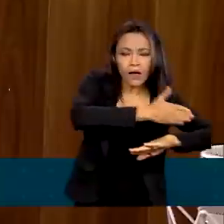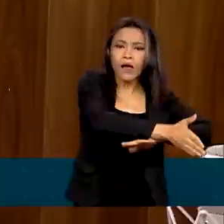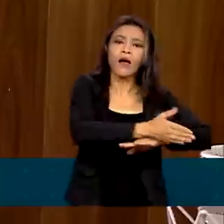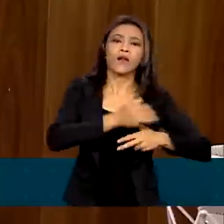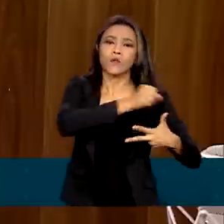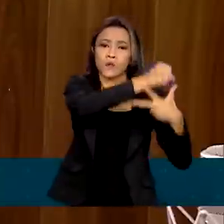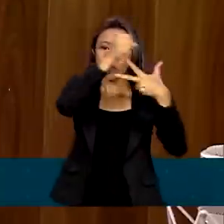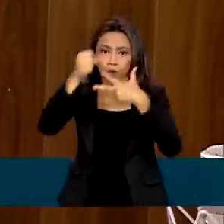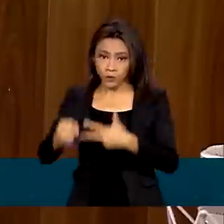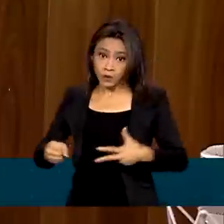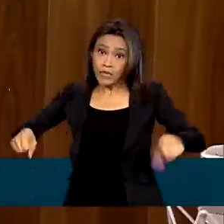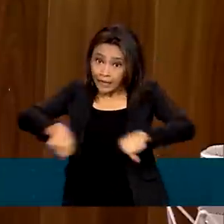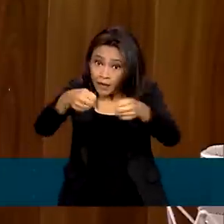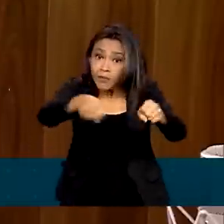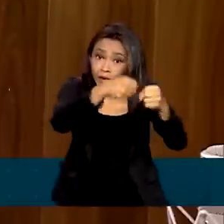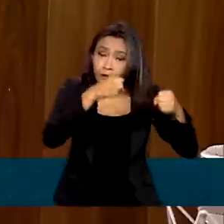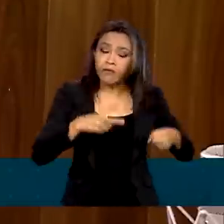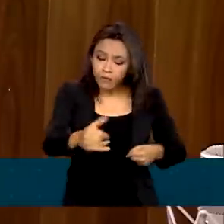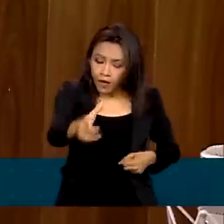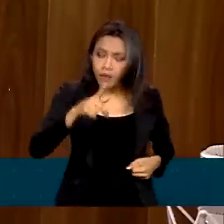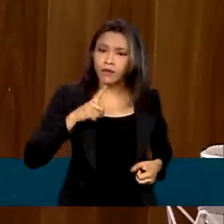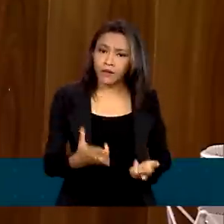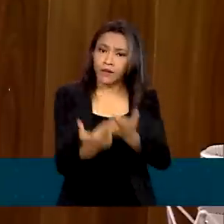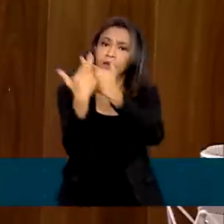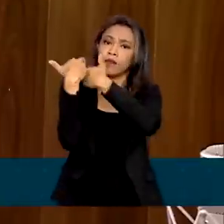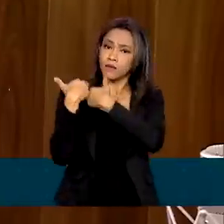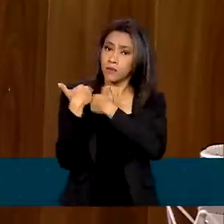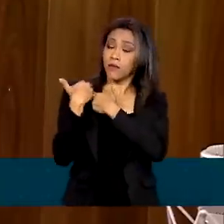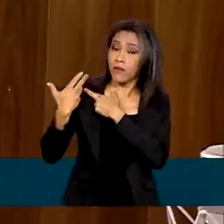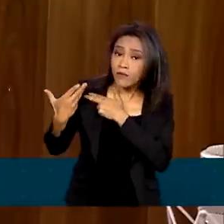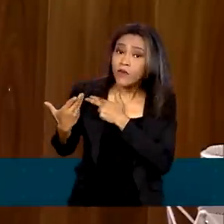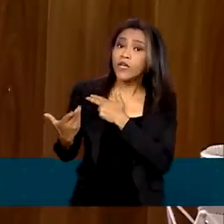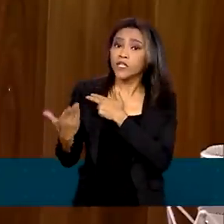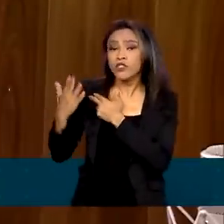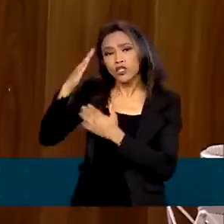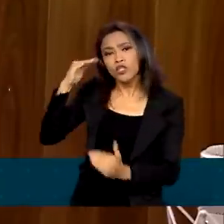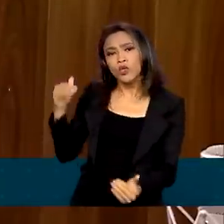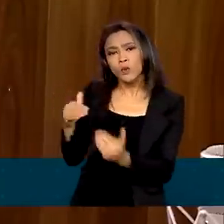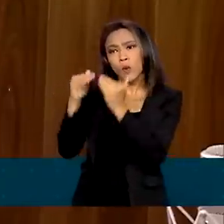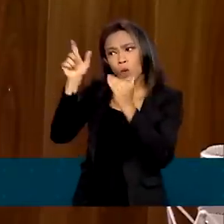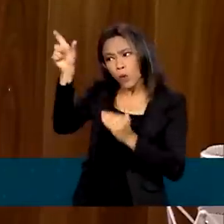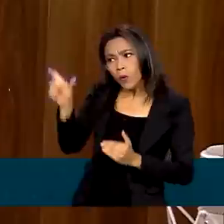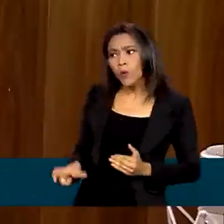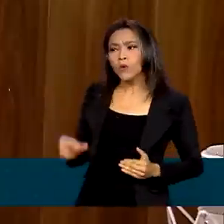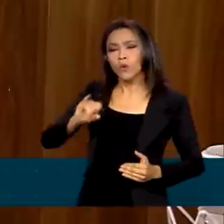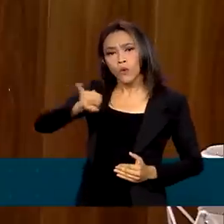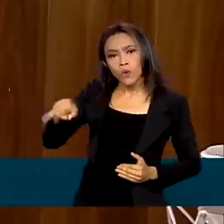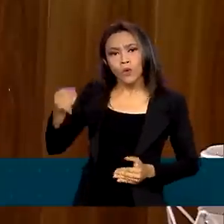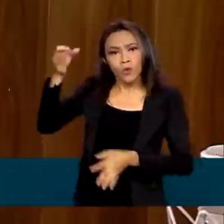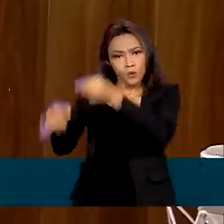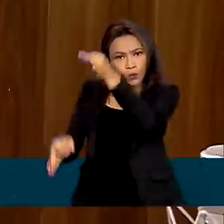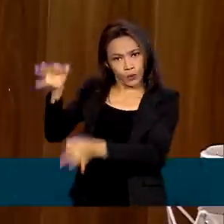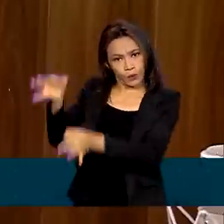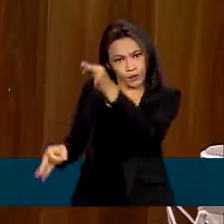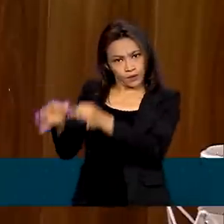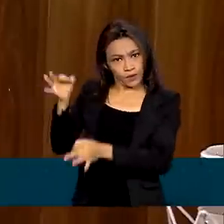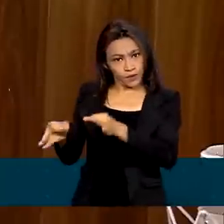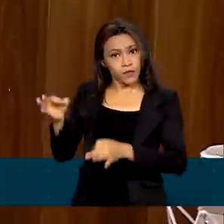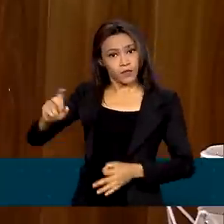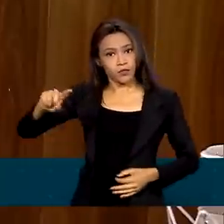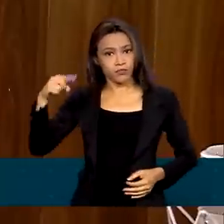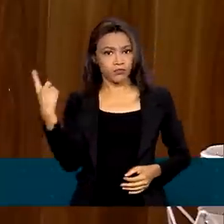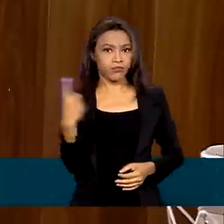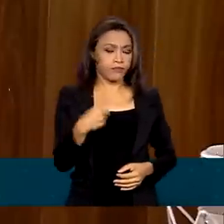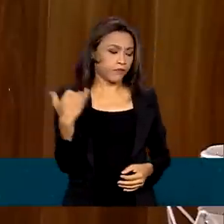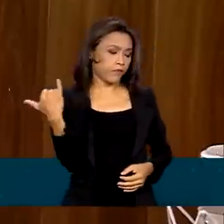serão responsabilizados. E foi esse o entendimento que foi acolhido pelo juiz da 8ª Vara Federal de Brasília ao determinar o